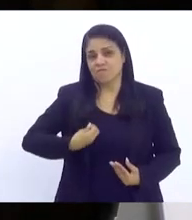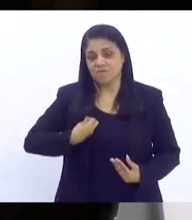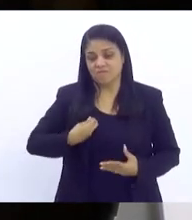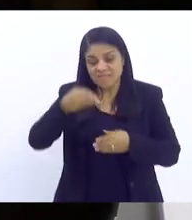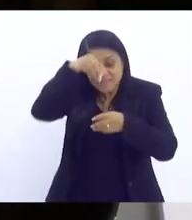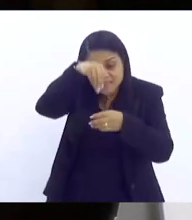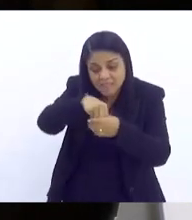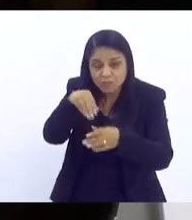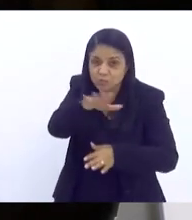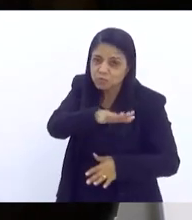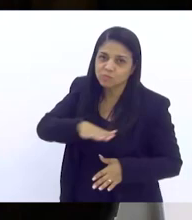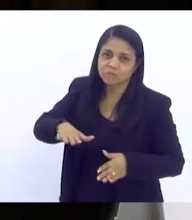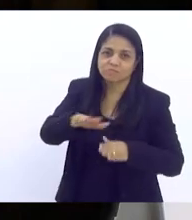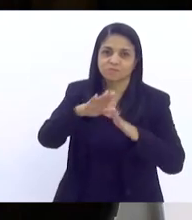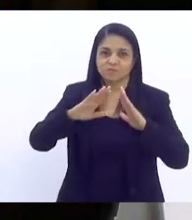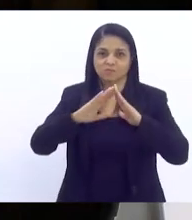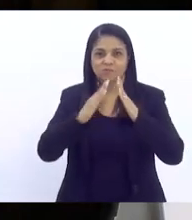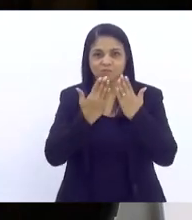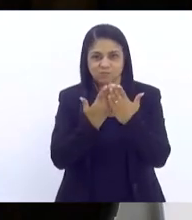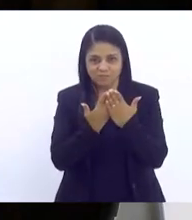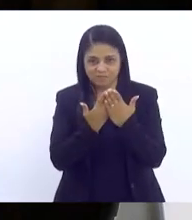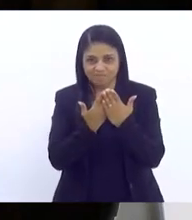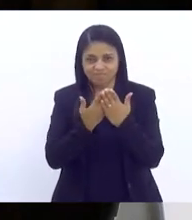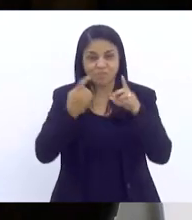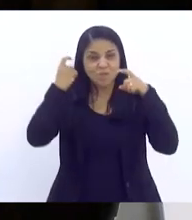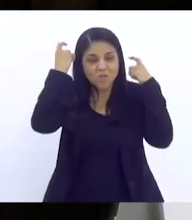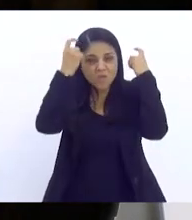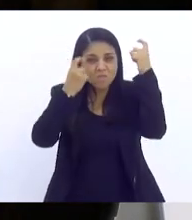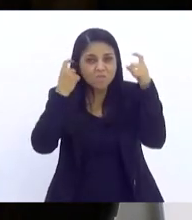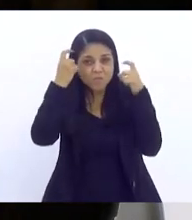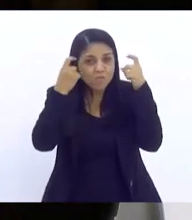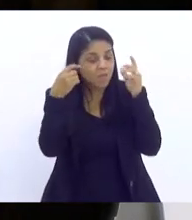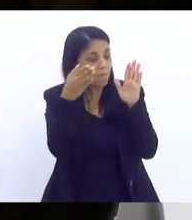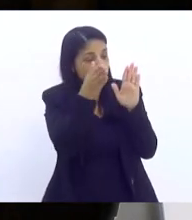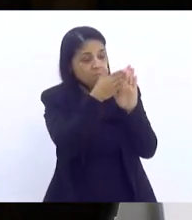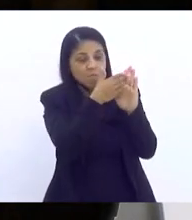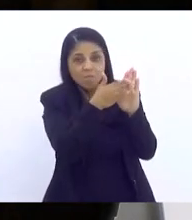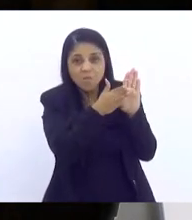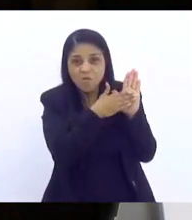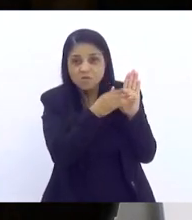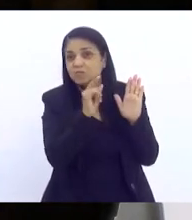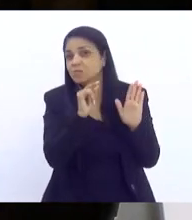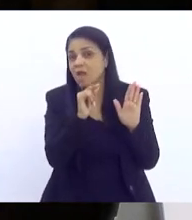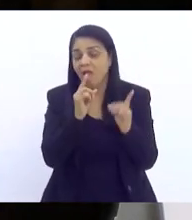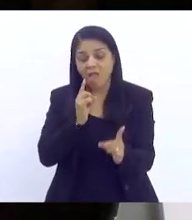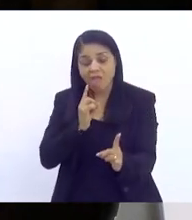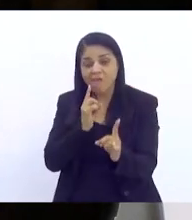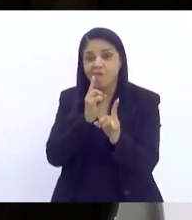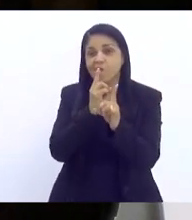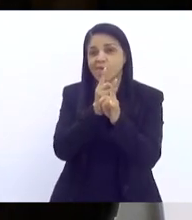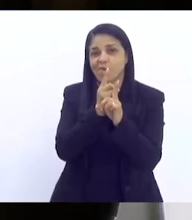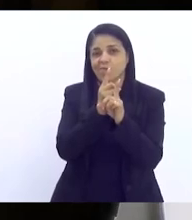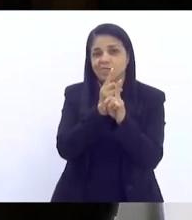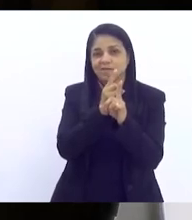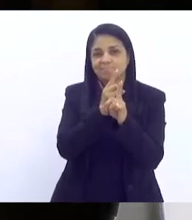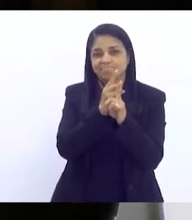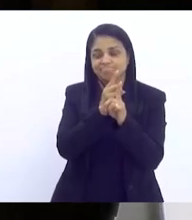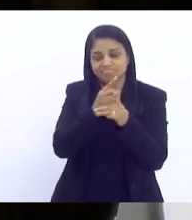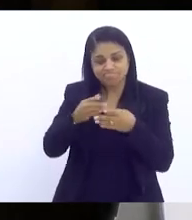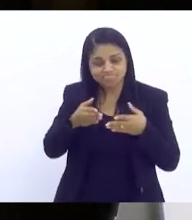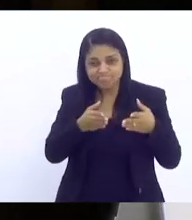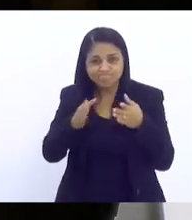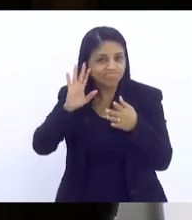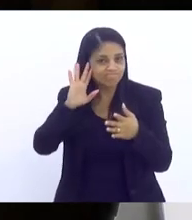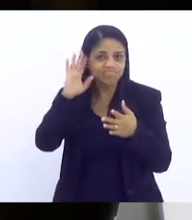escolar. A preocupação da gente nessas propostas é encontrar o melhor caminho para a construção de uma